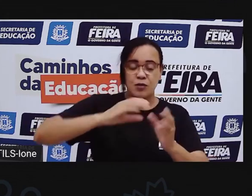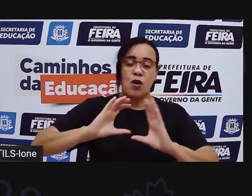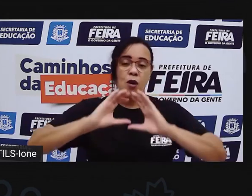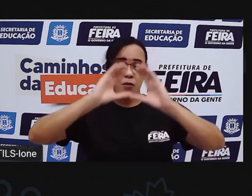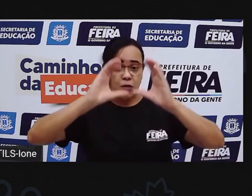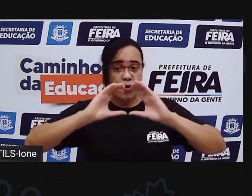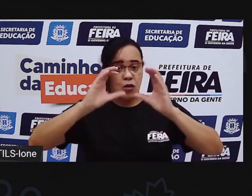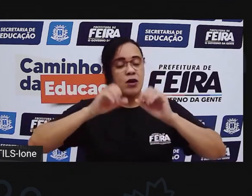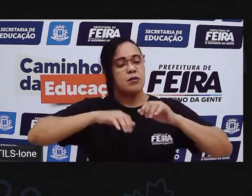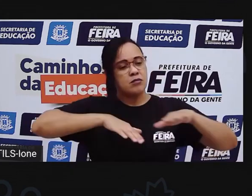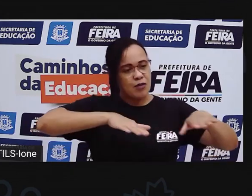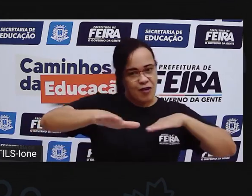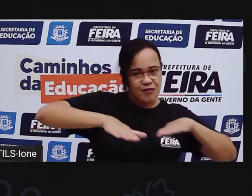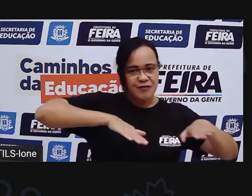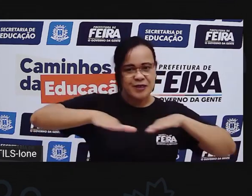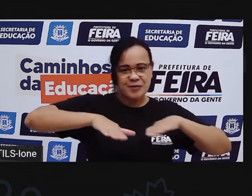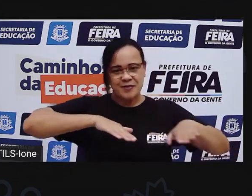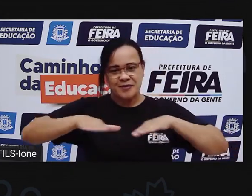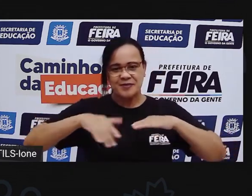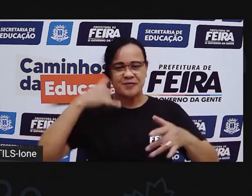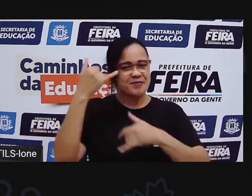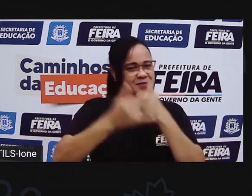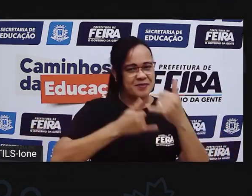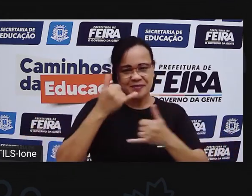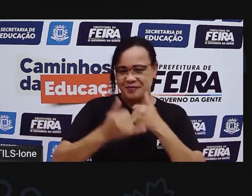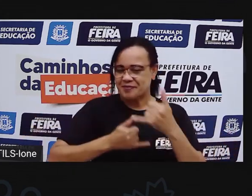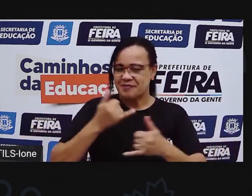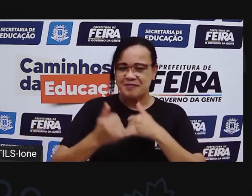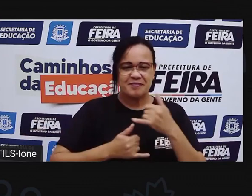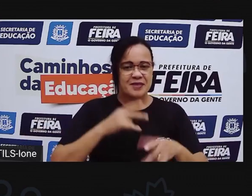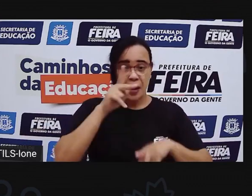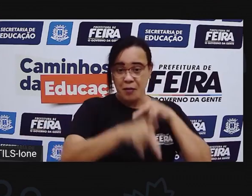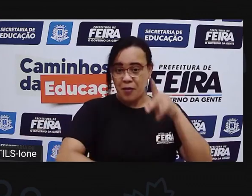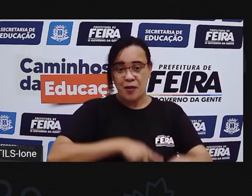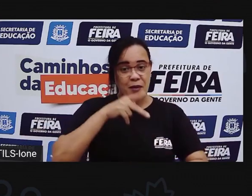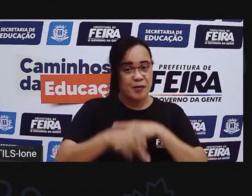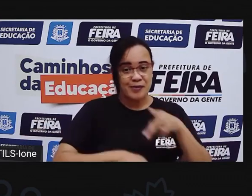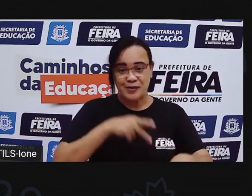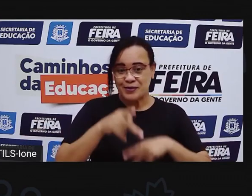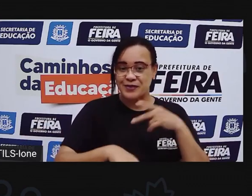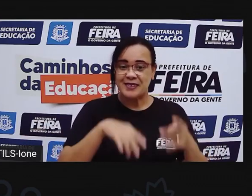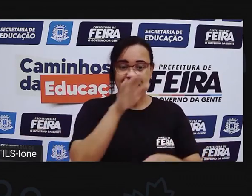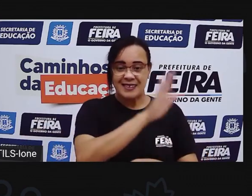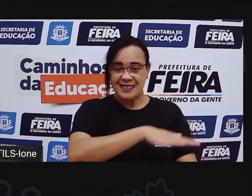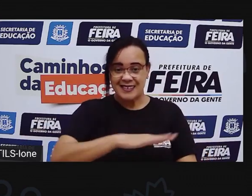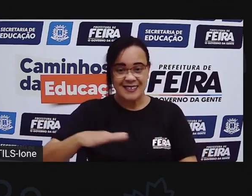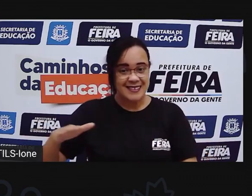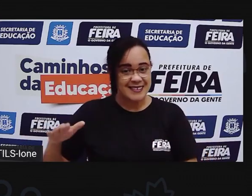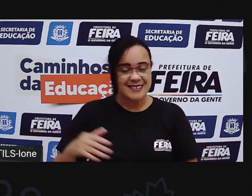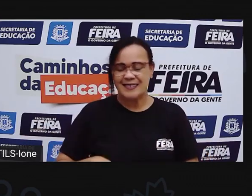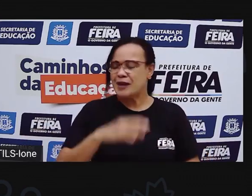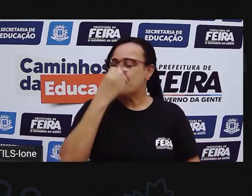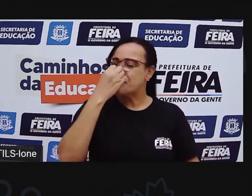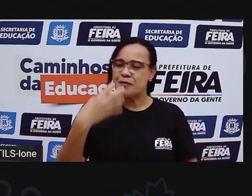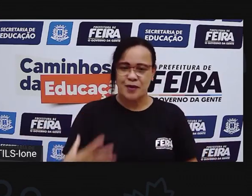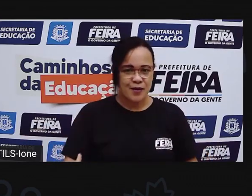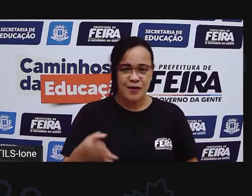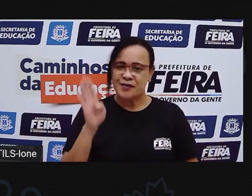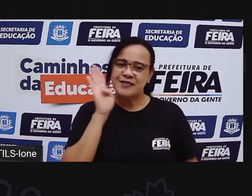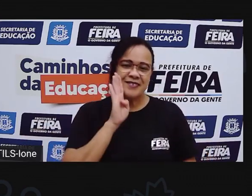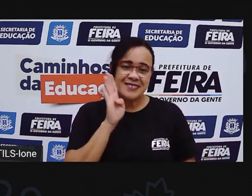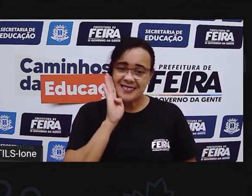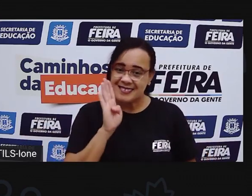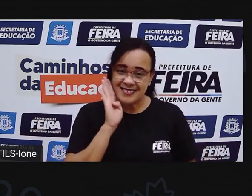movimenta o nosso corpo, né? Por meio desse brinquedo, que é tão popular entre as crianças, né? Que a gente aqui no Brasil diverte